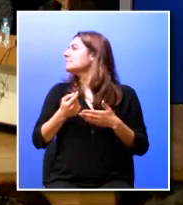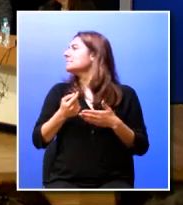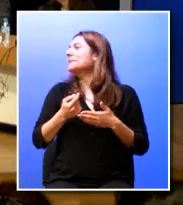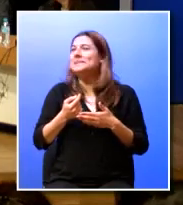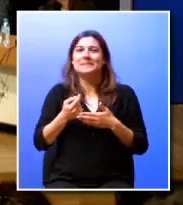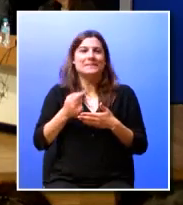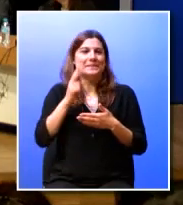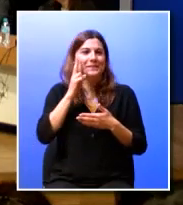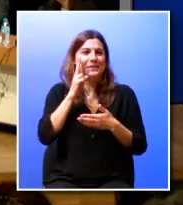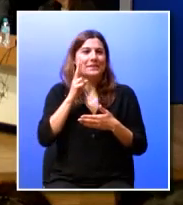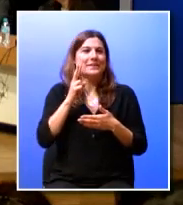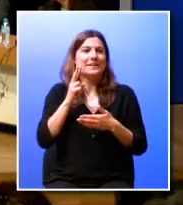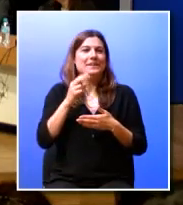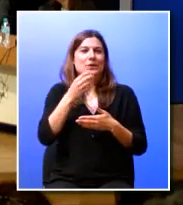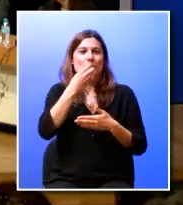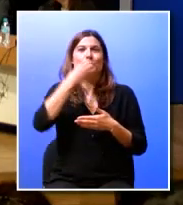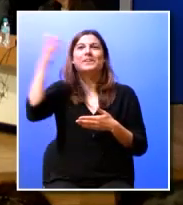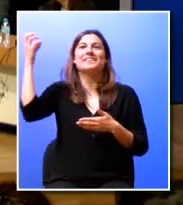o grito